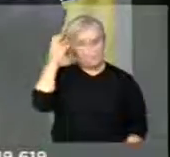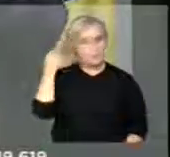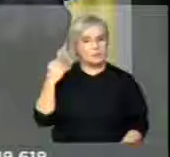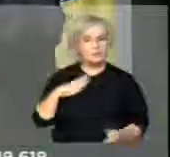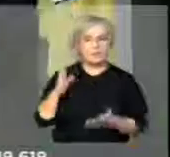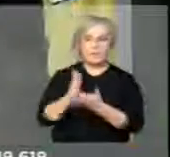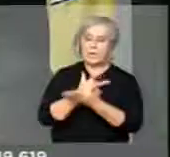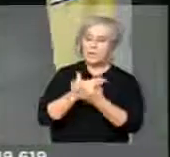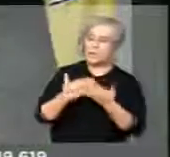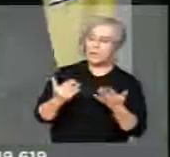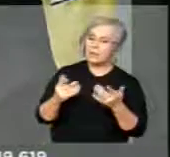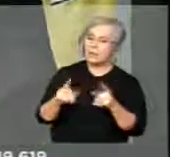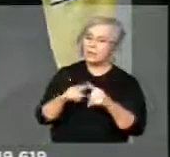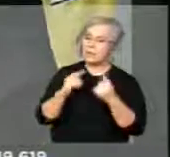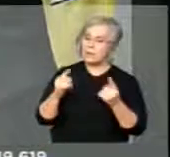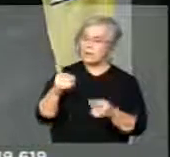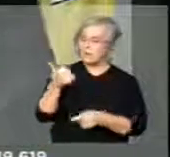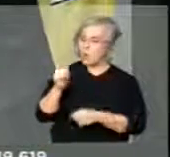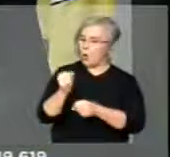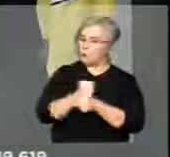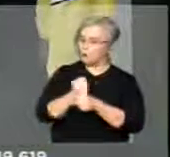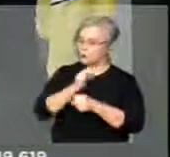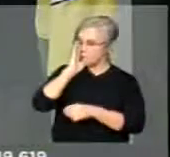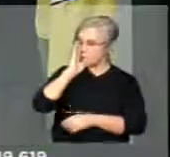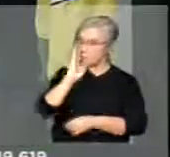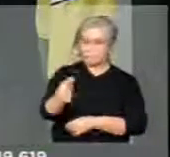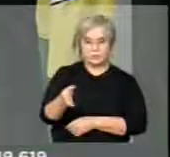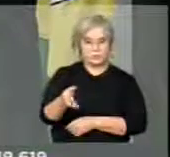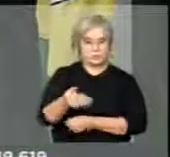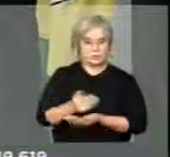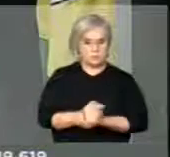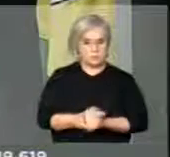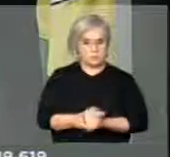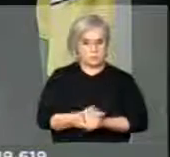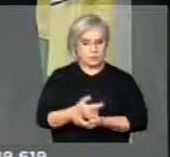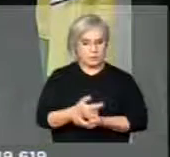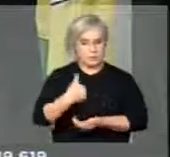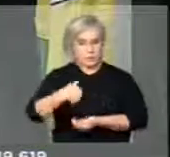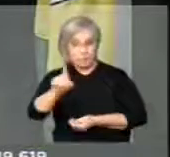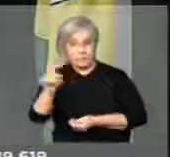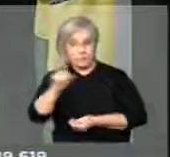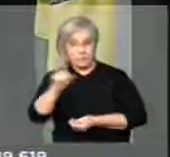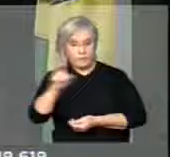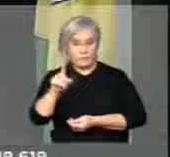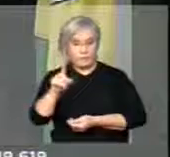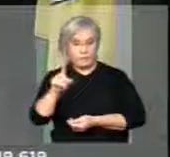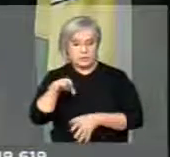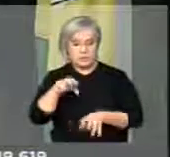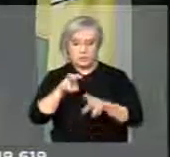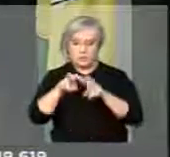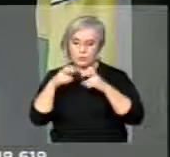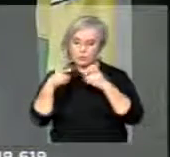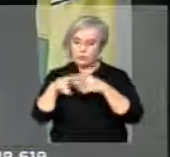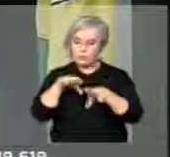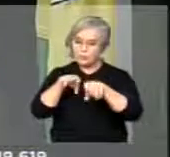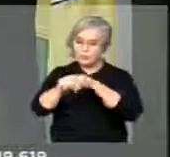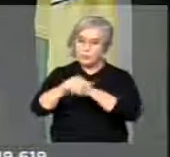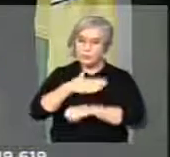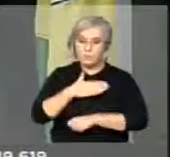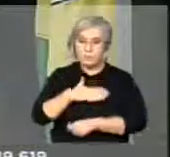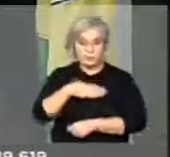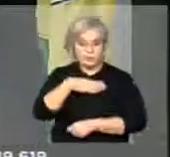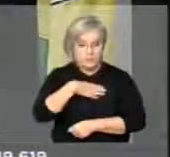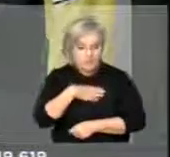coisas inadiadas, mas para mim ter 11 anos, eu deixei de ir no culto de formatura da minha filha. Eu deixei de ir no culto de formatura de